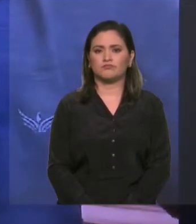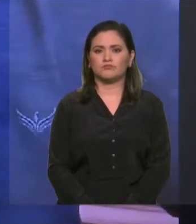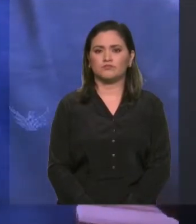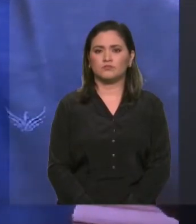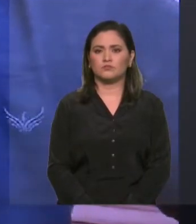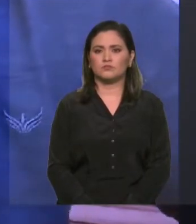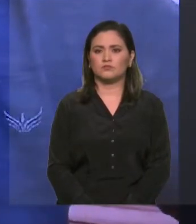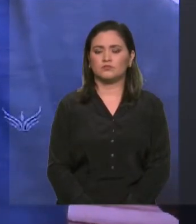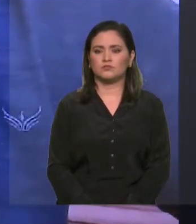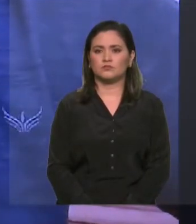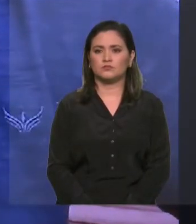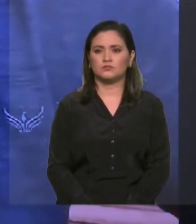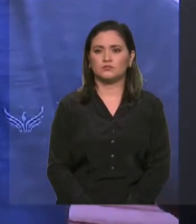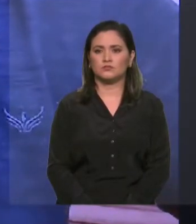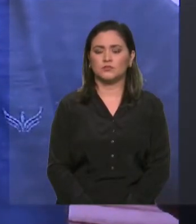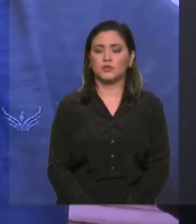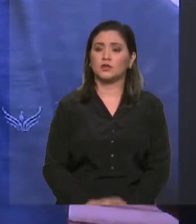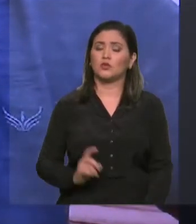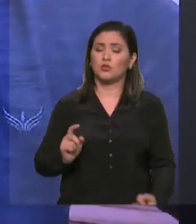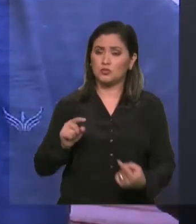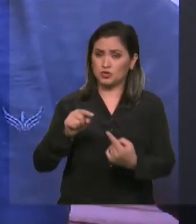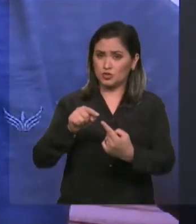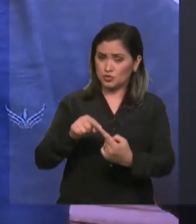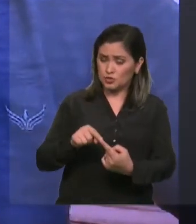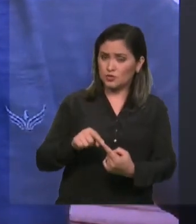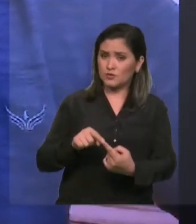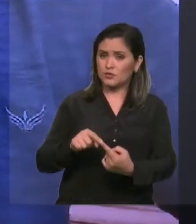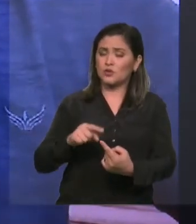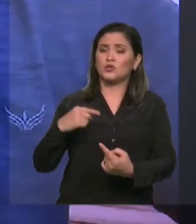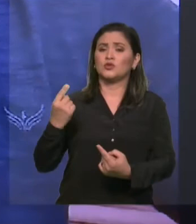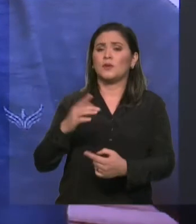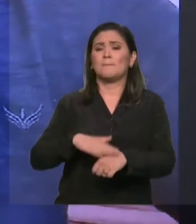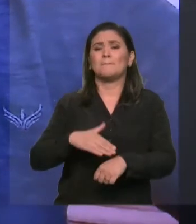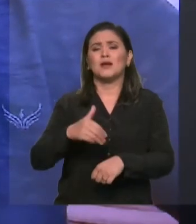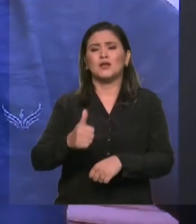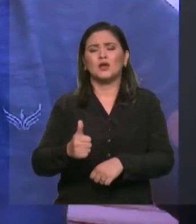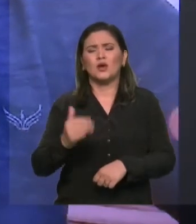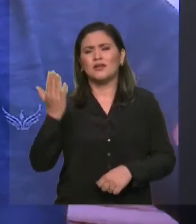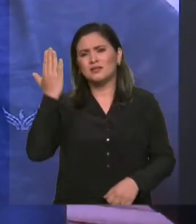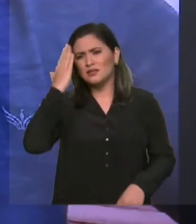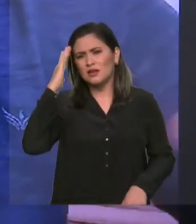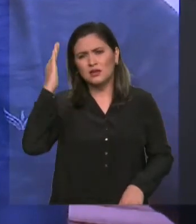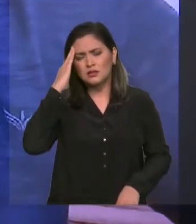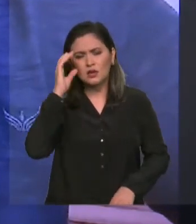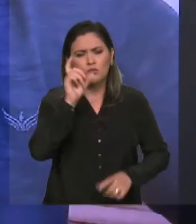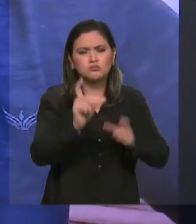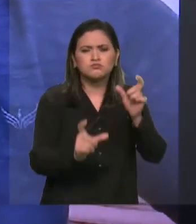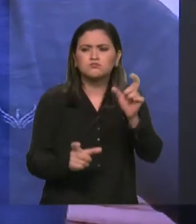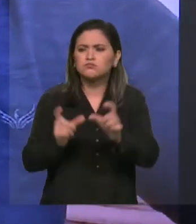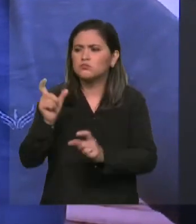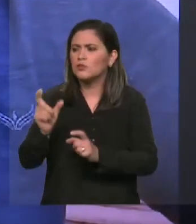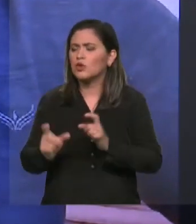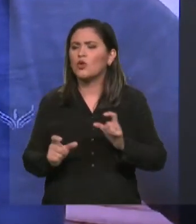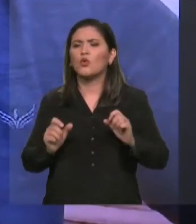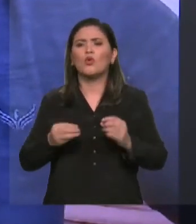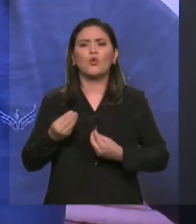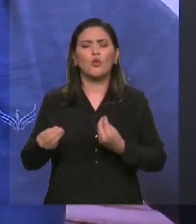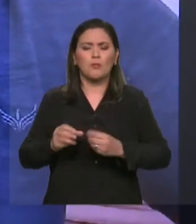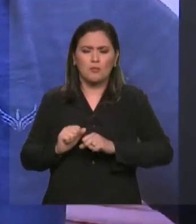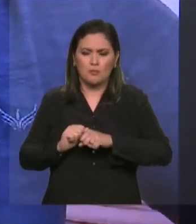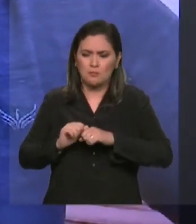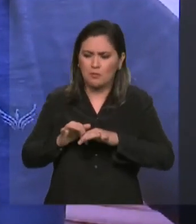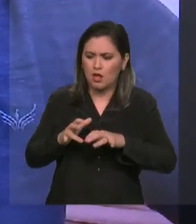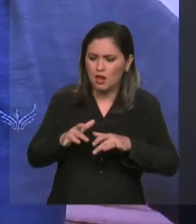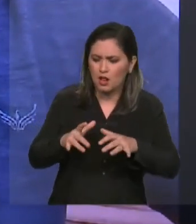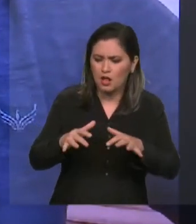tentativa de busca de melhor entender a realidade da pandemia, o avanço da pandemia no nosso